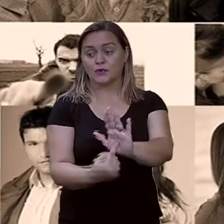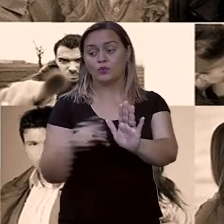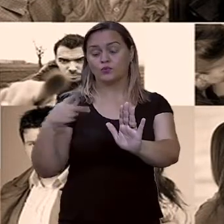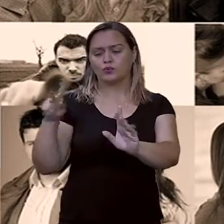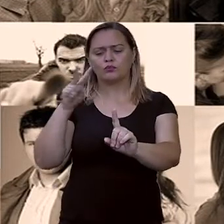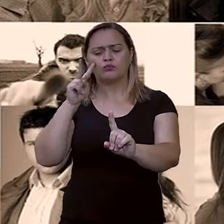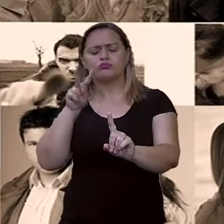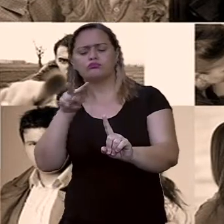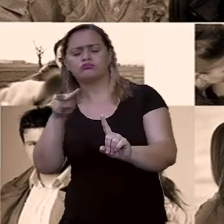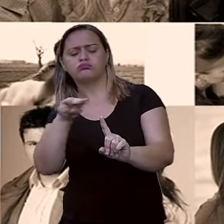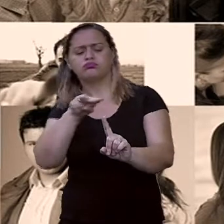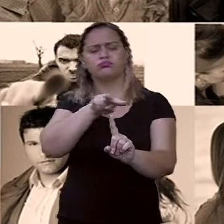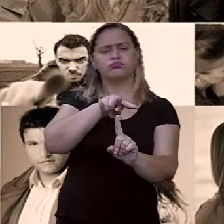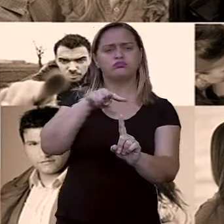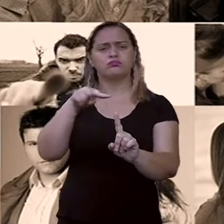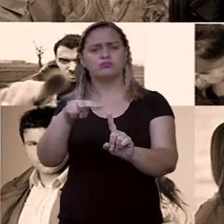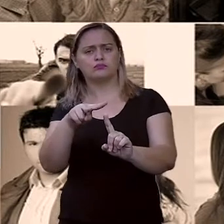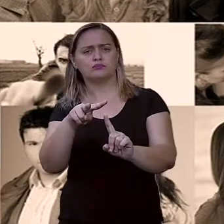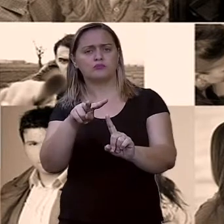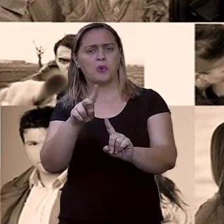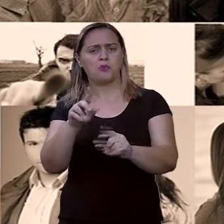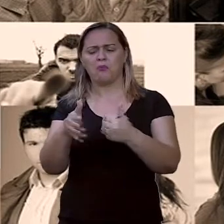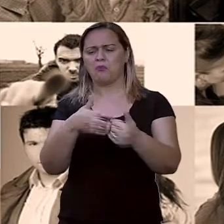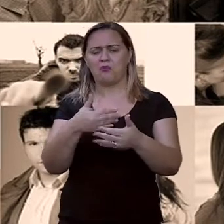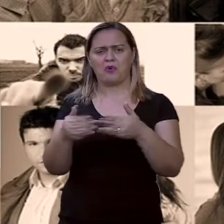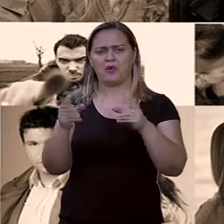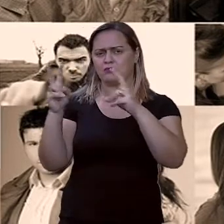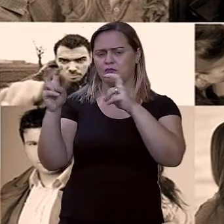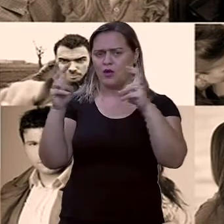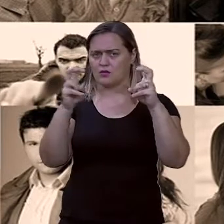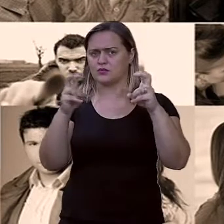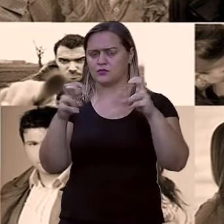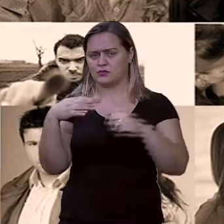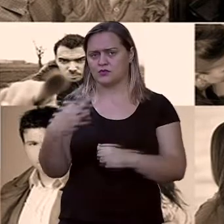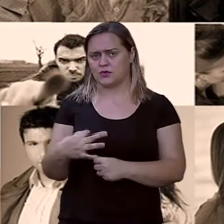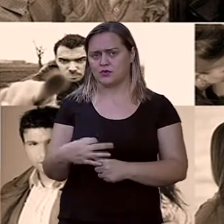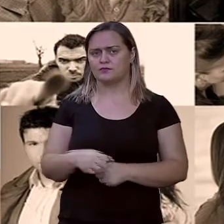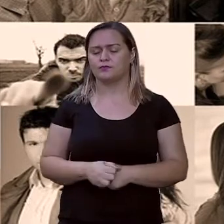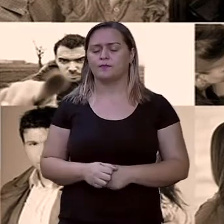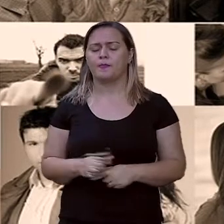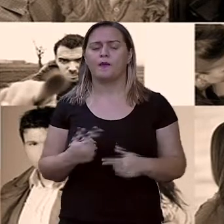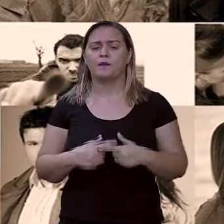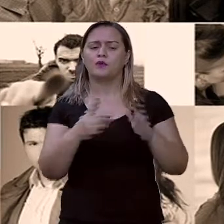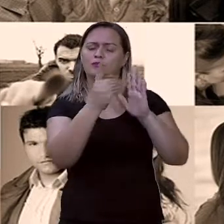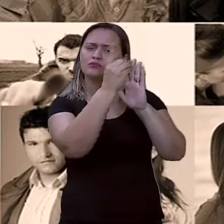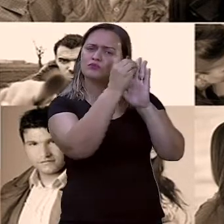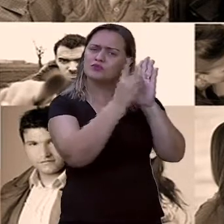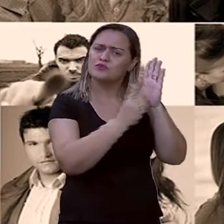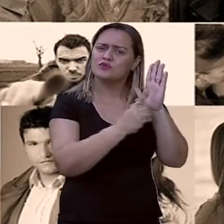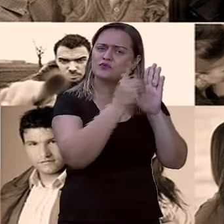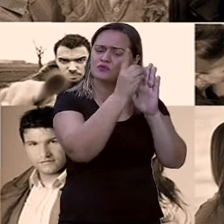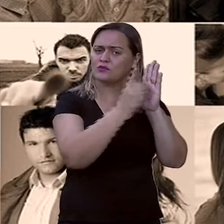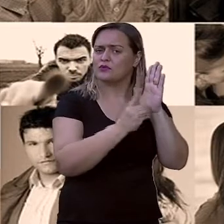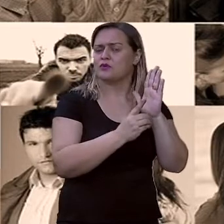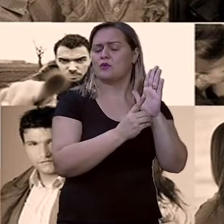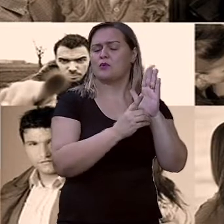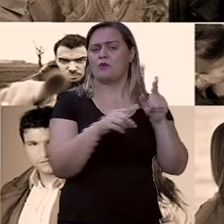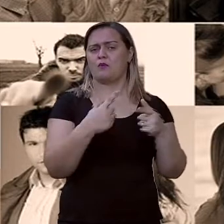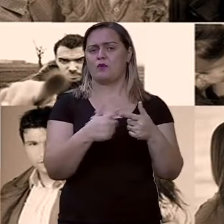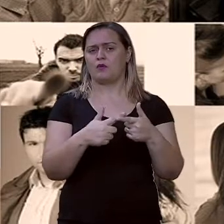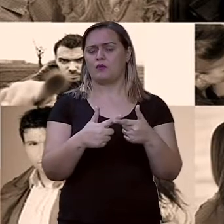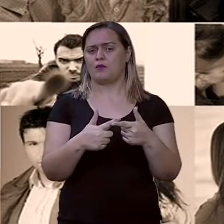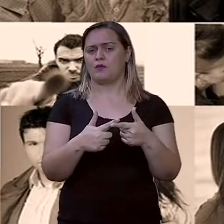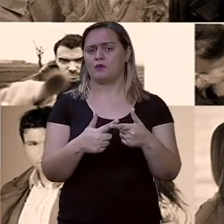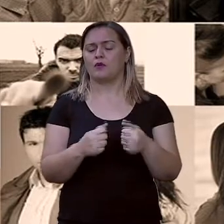vista sobre qualquer assunto. E ele é dissertativo por quê? Porque ele vai expor de alguma... ele vai expor sobre